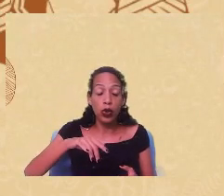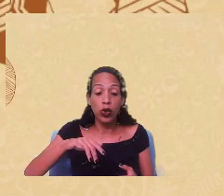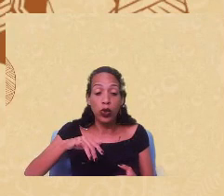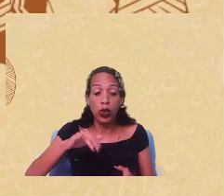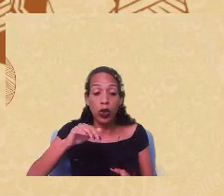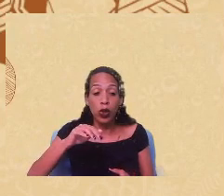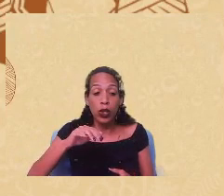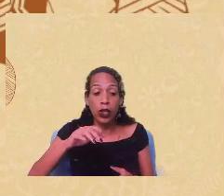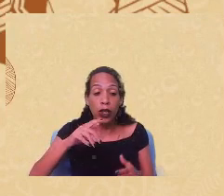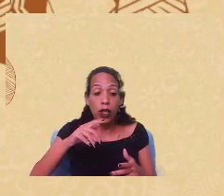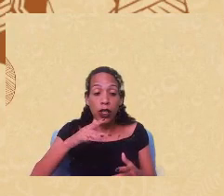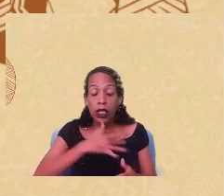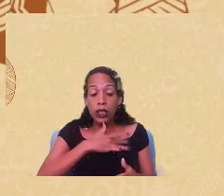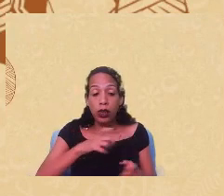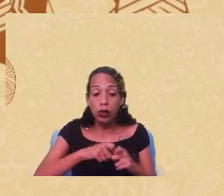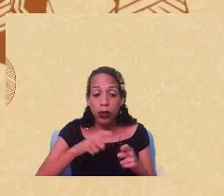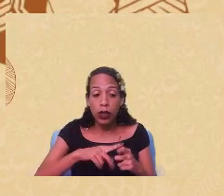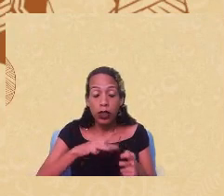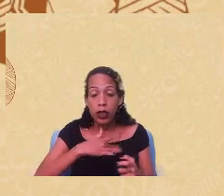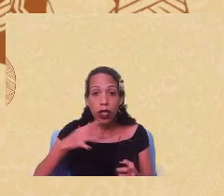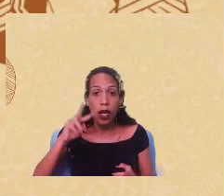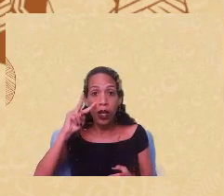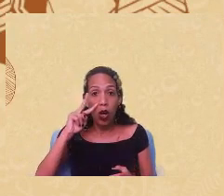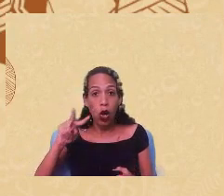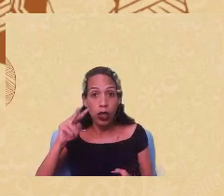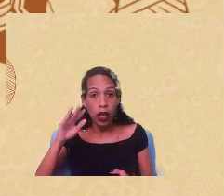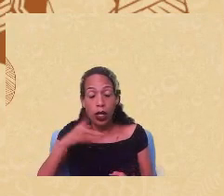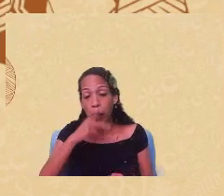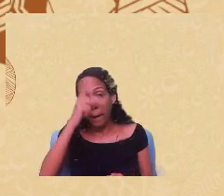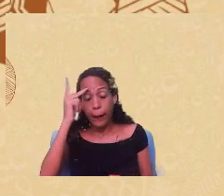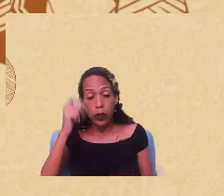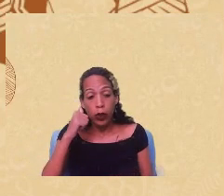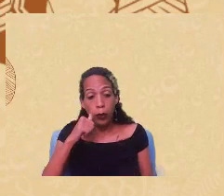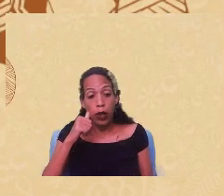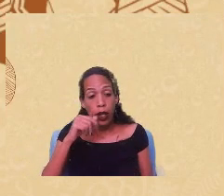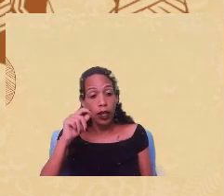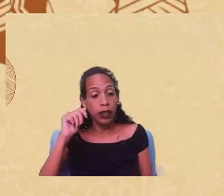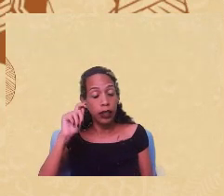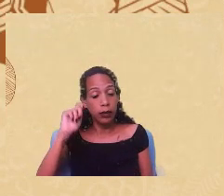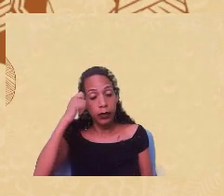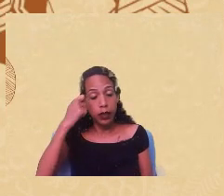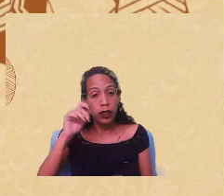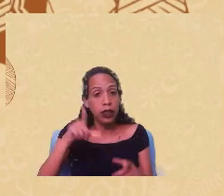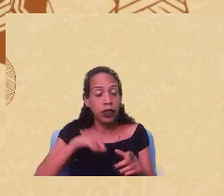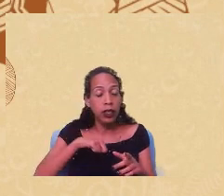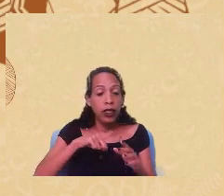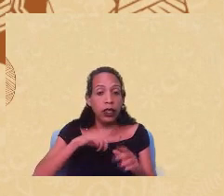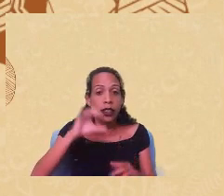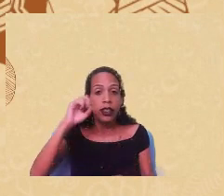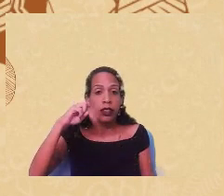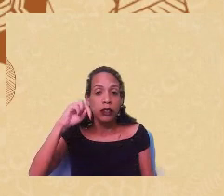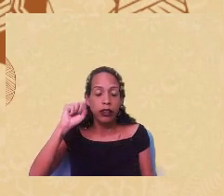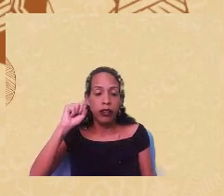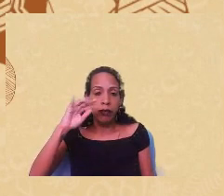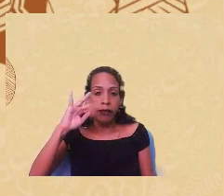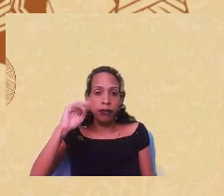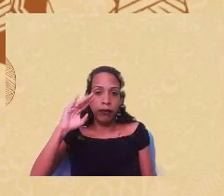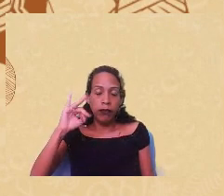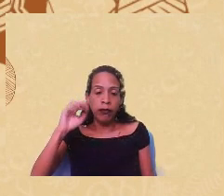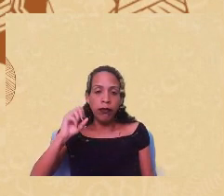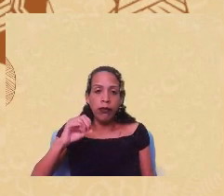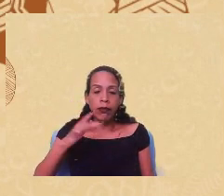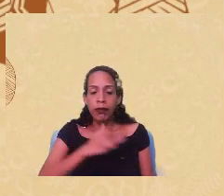partir desse olhar que a mulher negra traz por exemplo como seria importante institucionalizar o nosso campo de saúde mental a partir dessas categorias que a gente